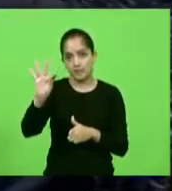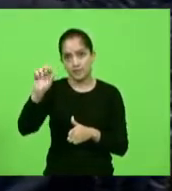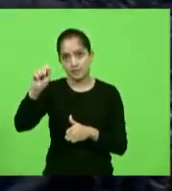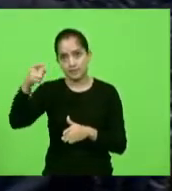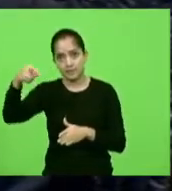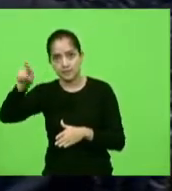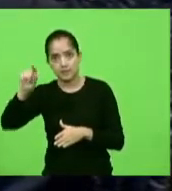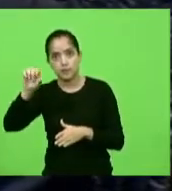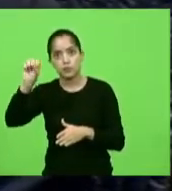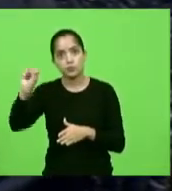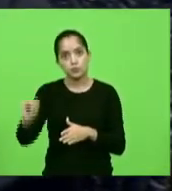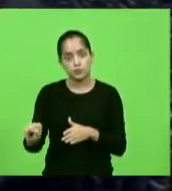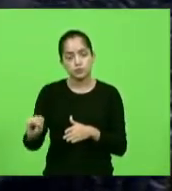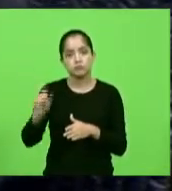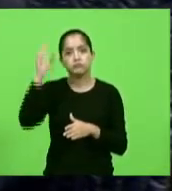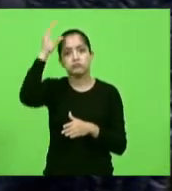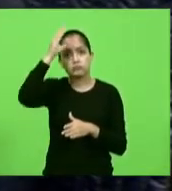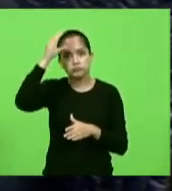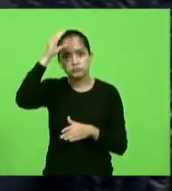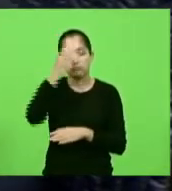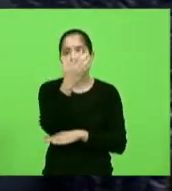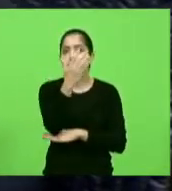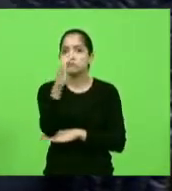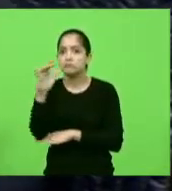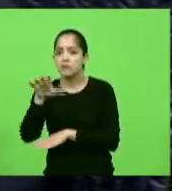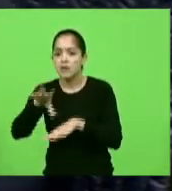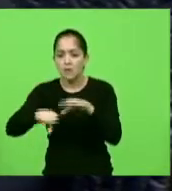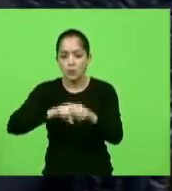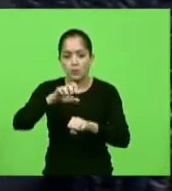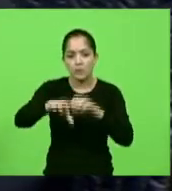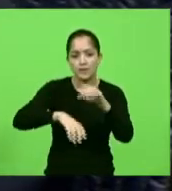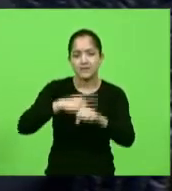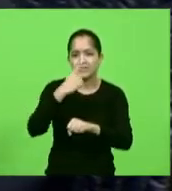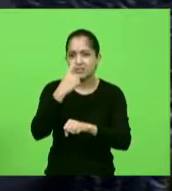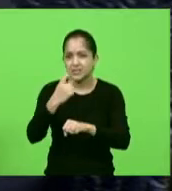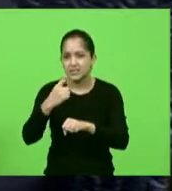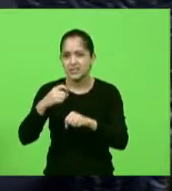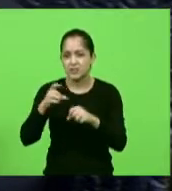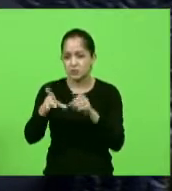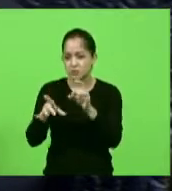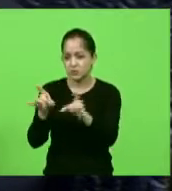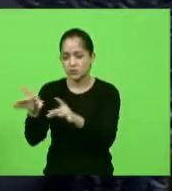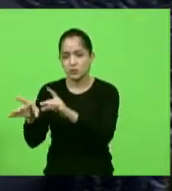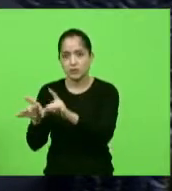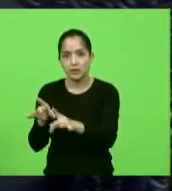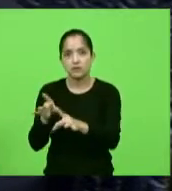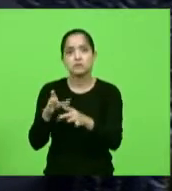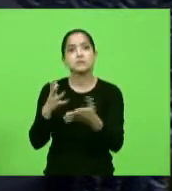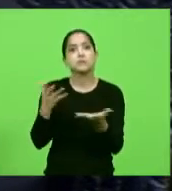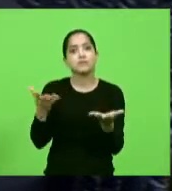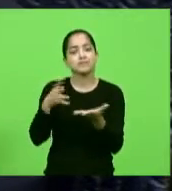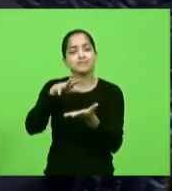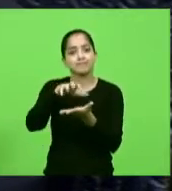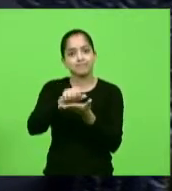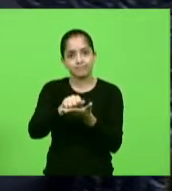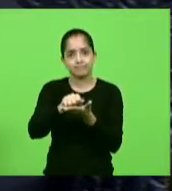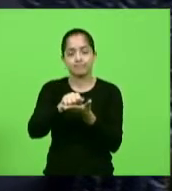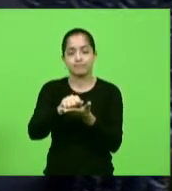de uma conscientização ambiental, recolhimento de resíduos. Então, apenas para registrar, que é uma